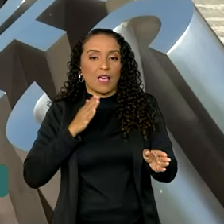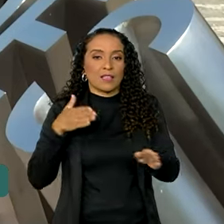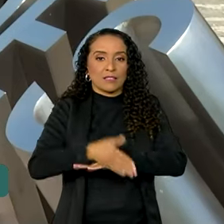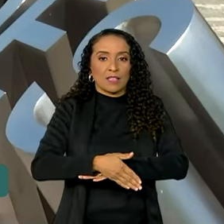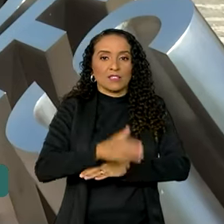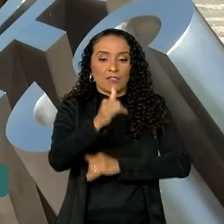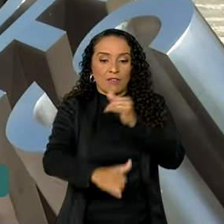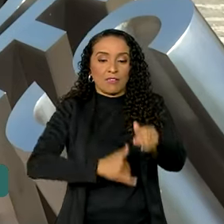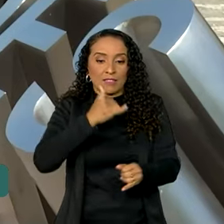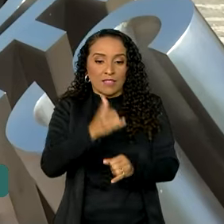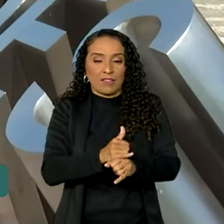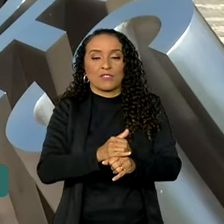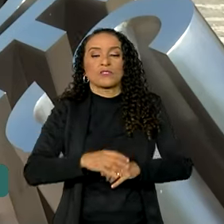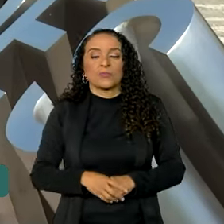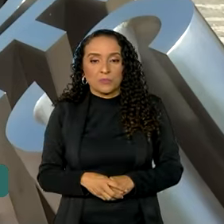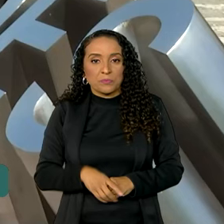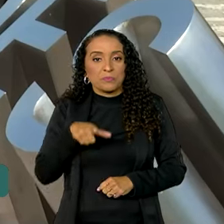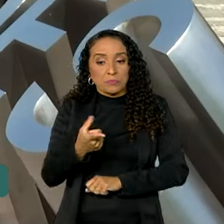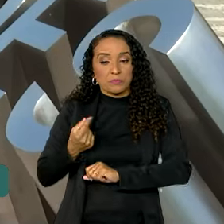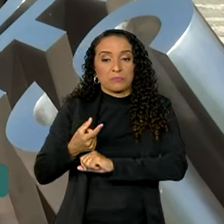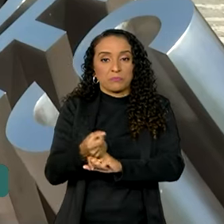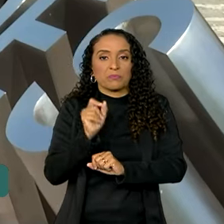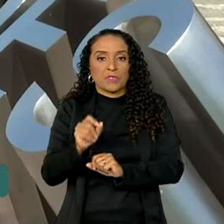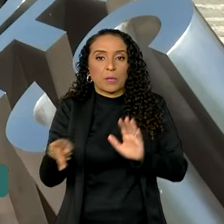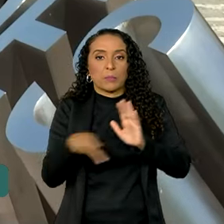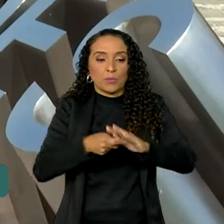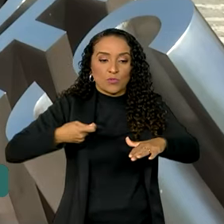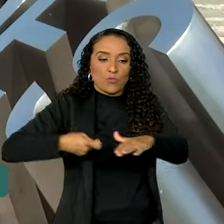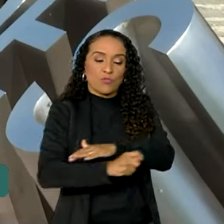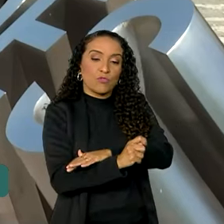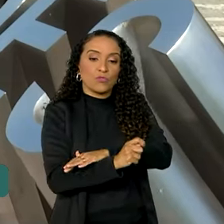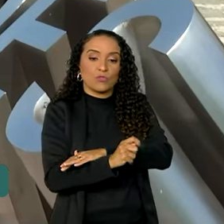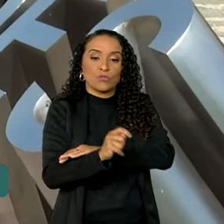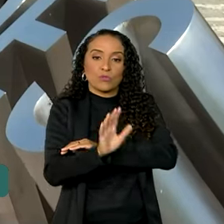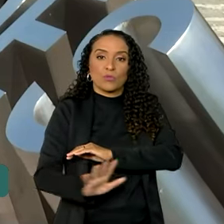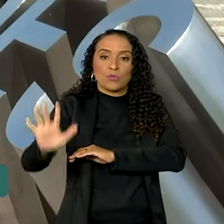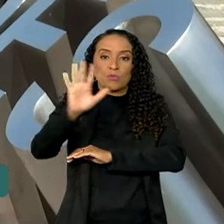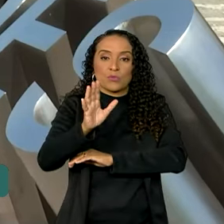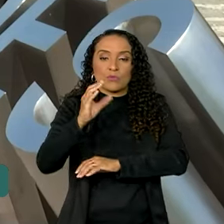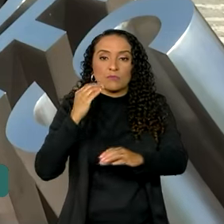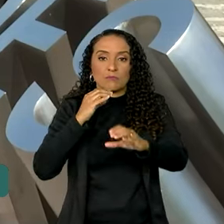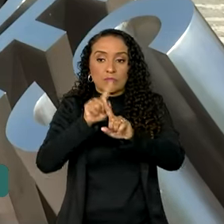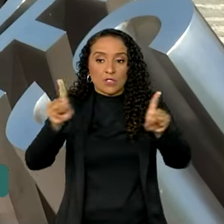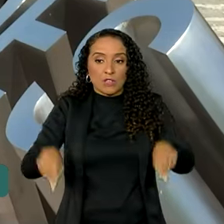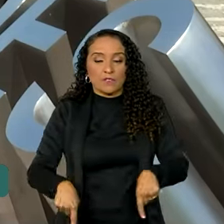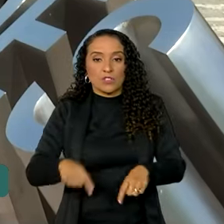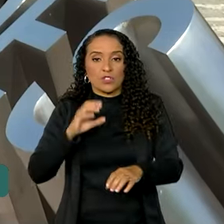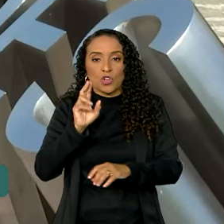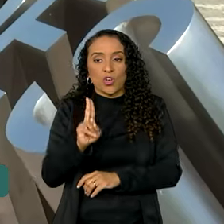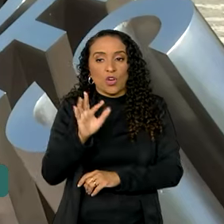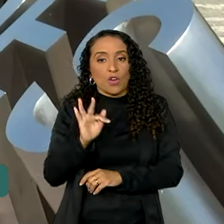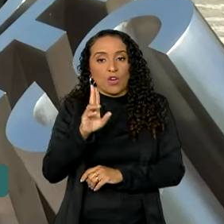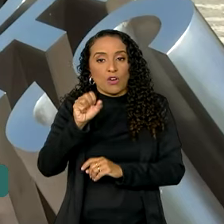à banda larga, internet de banda larga. Esses recursos vêm do Fundo de Universalização dos Serviços de Telecomunicações, o FUSTE.